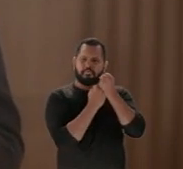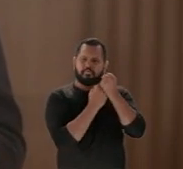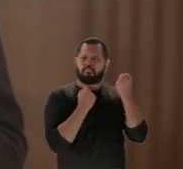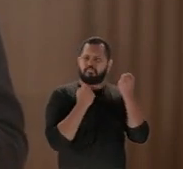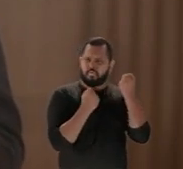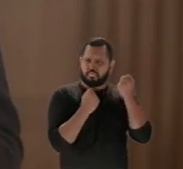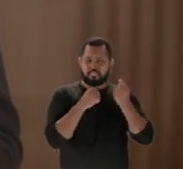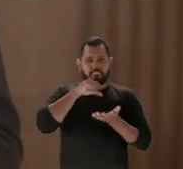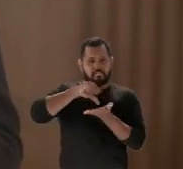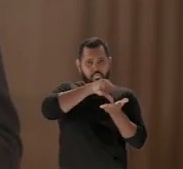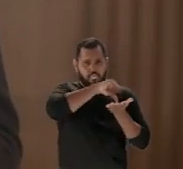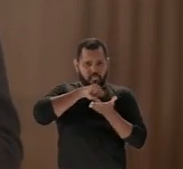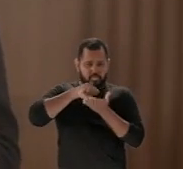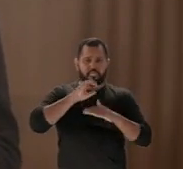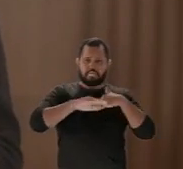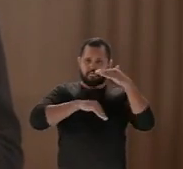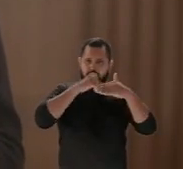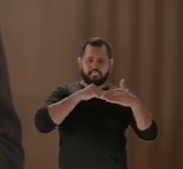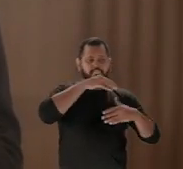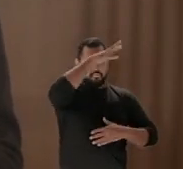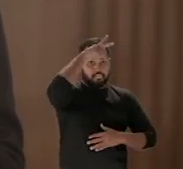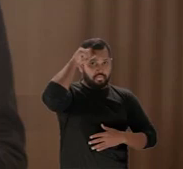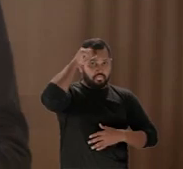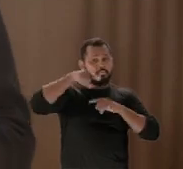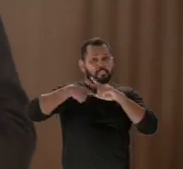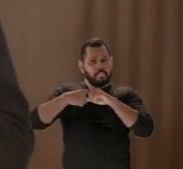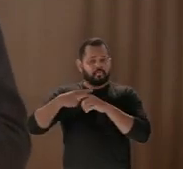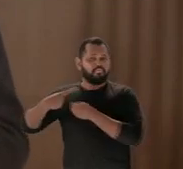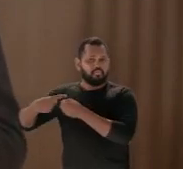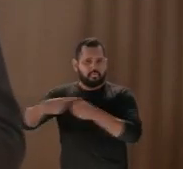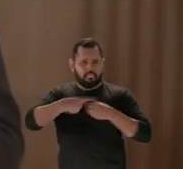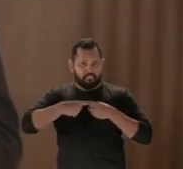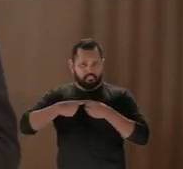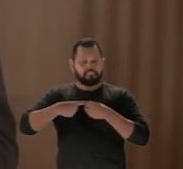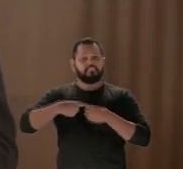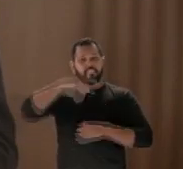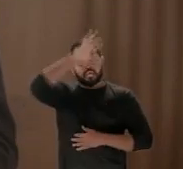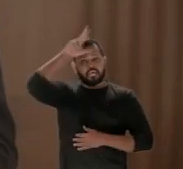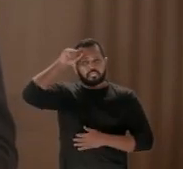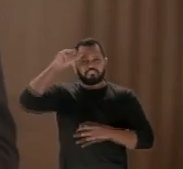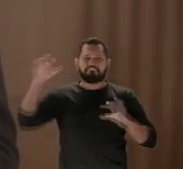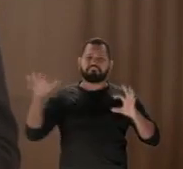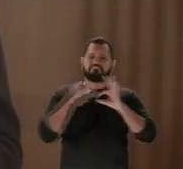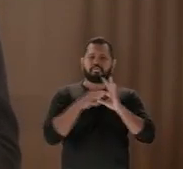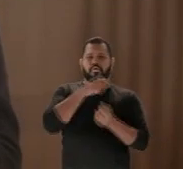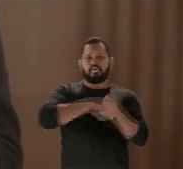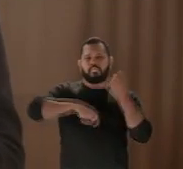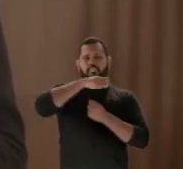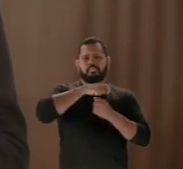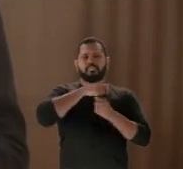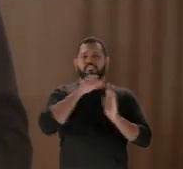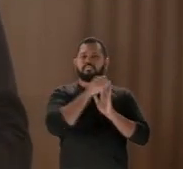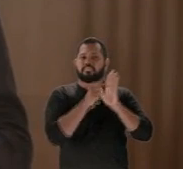forte, novos polos de desenvolvimento em Manaus e no interior. E o Amazonas inserido na